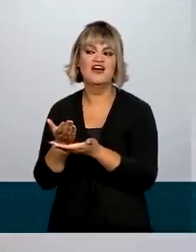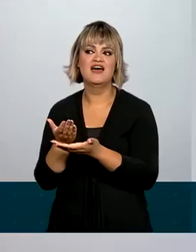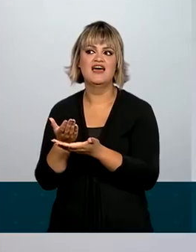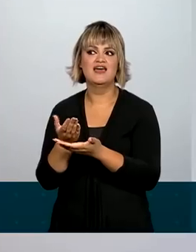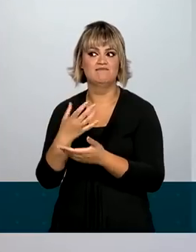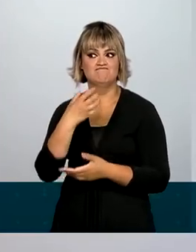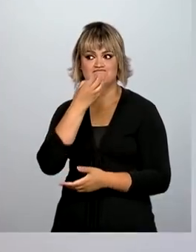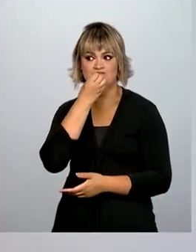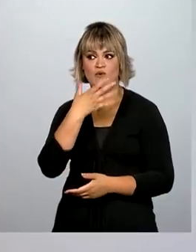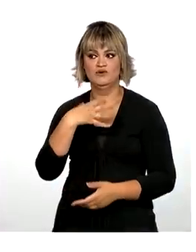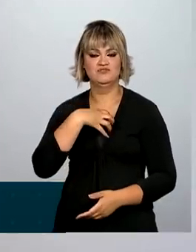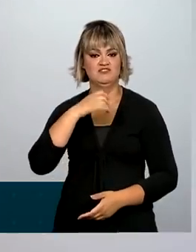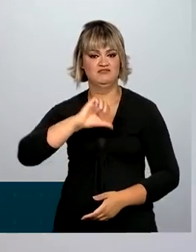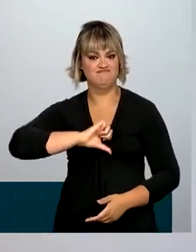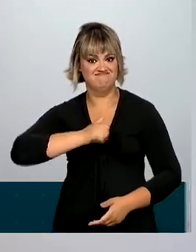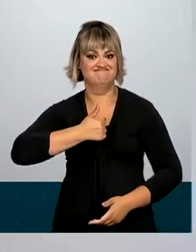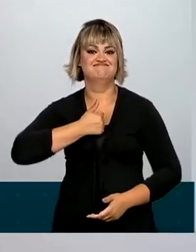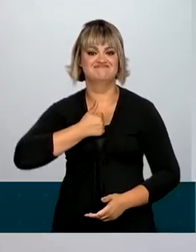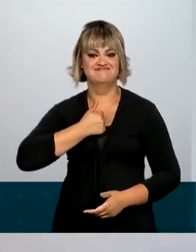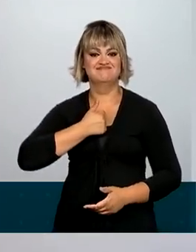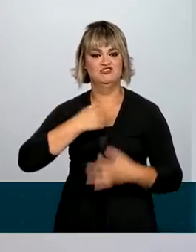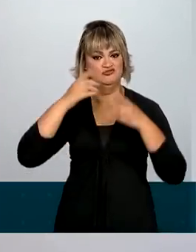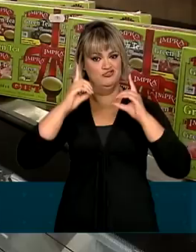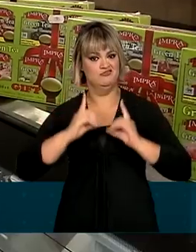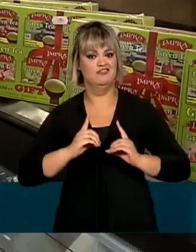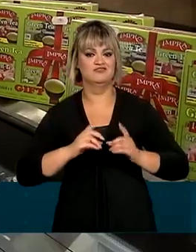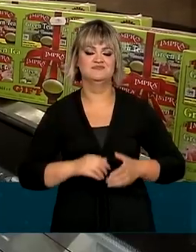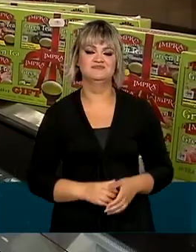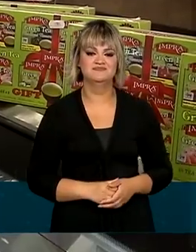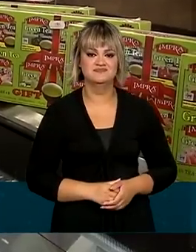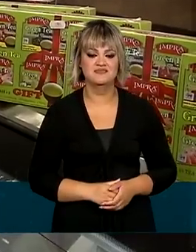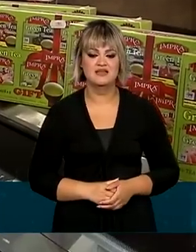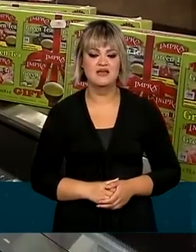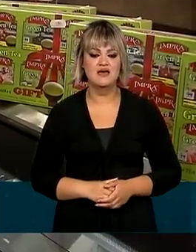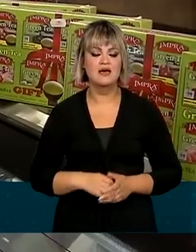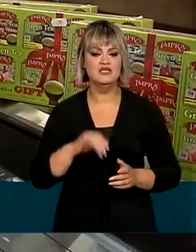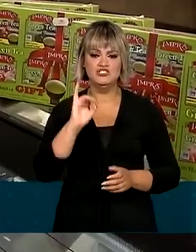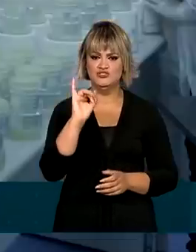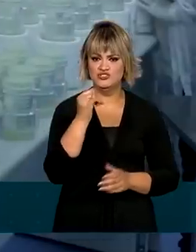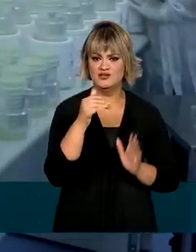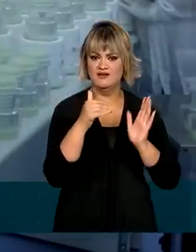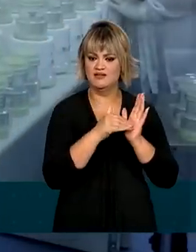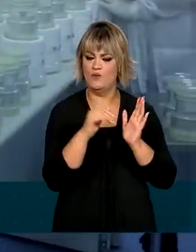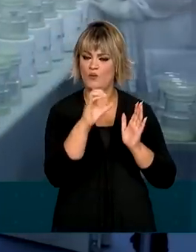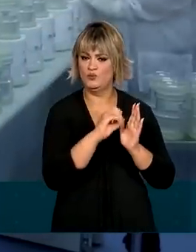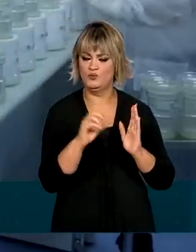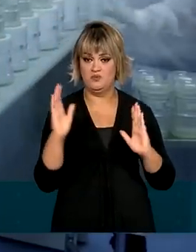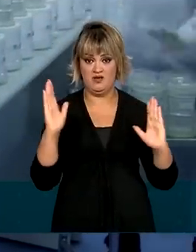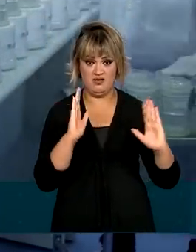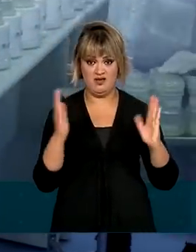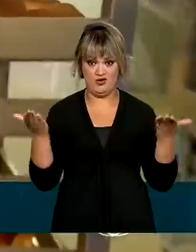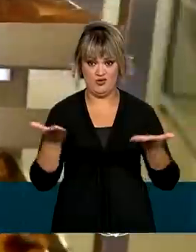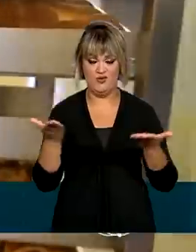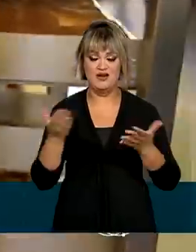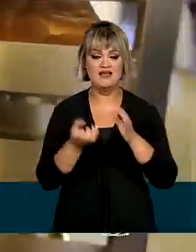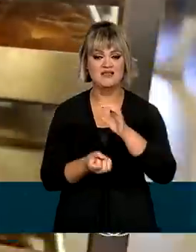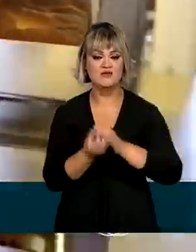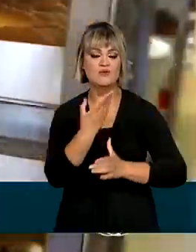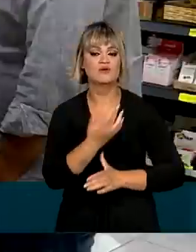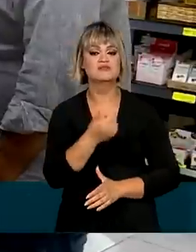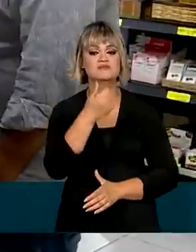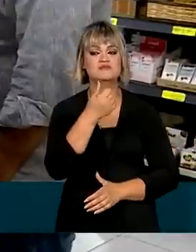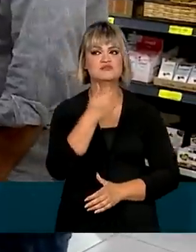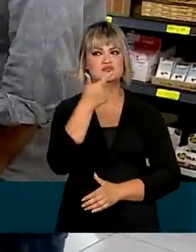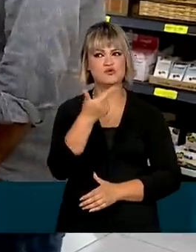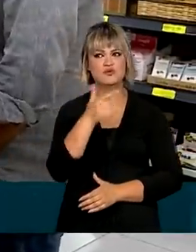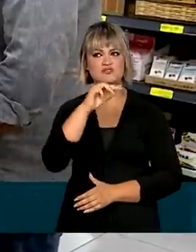autoconfiança como também dignidade. No acumulado, de janeiro a outubro deste ano, foram criadas cerca de